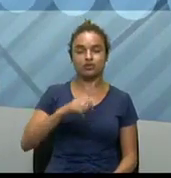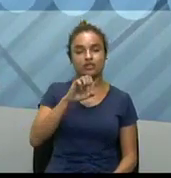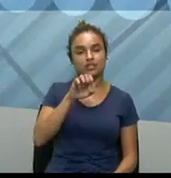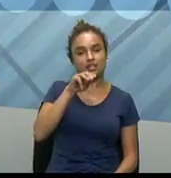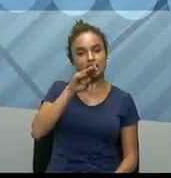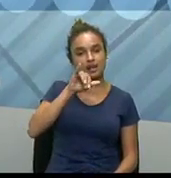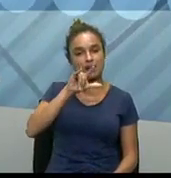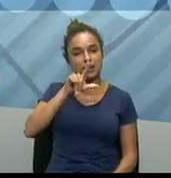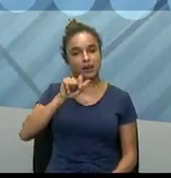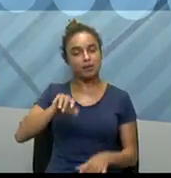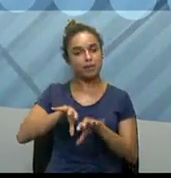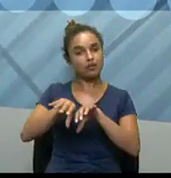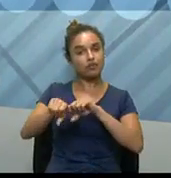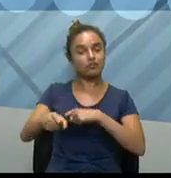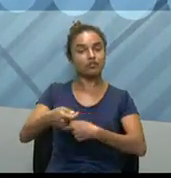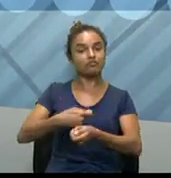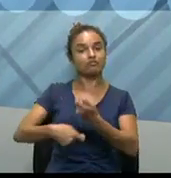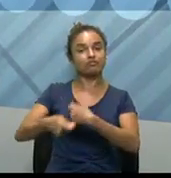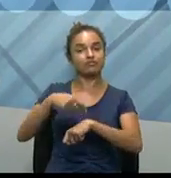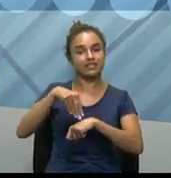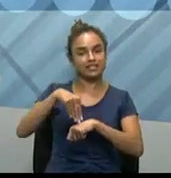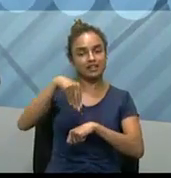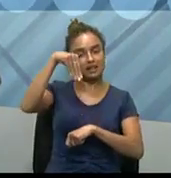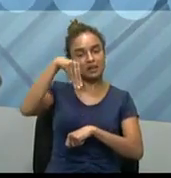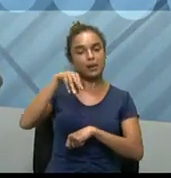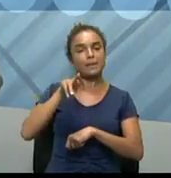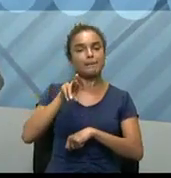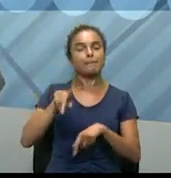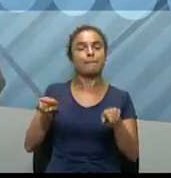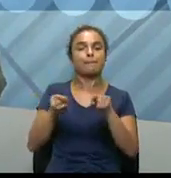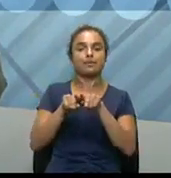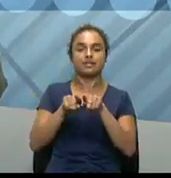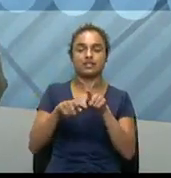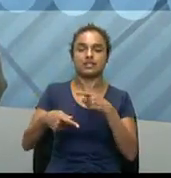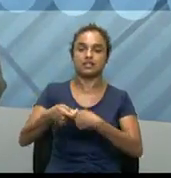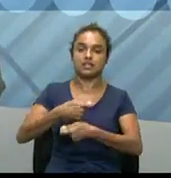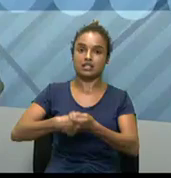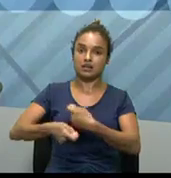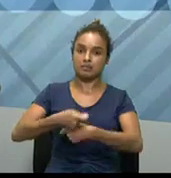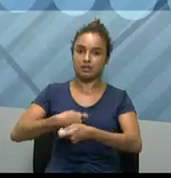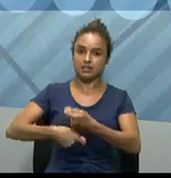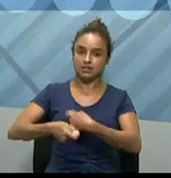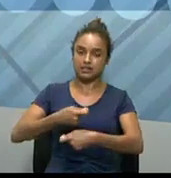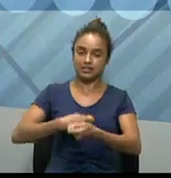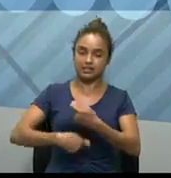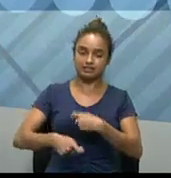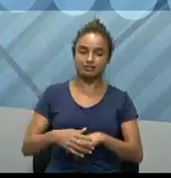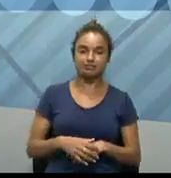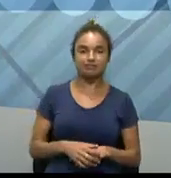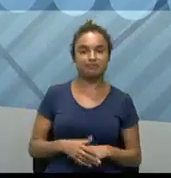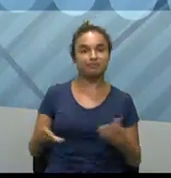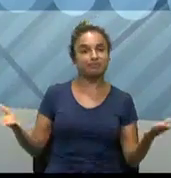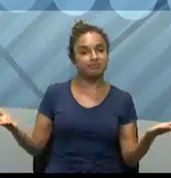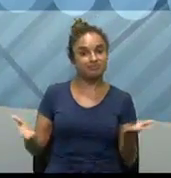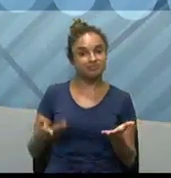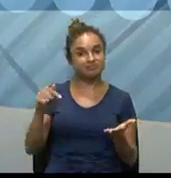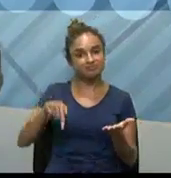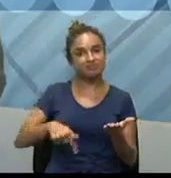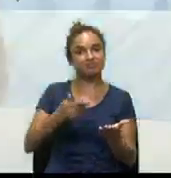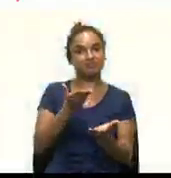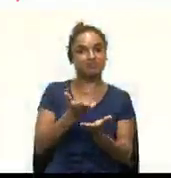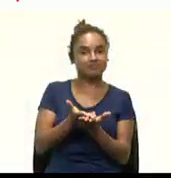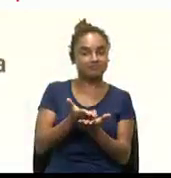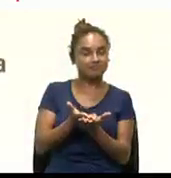administração, com mestrado também na área de administração. Então, hoje, a nossa aula de